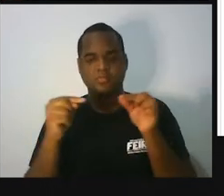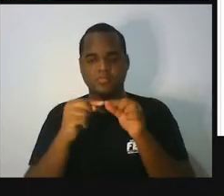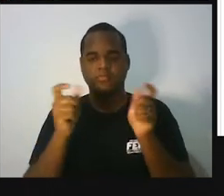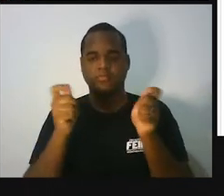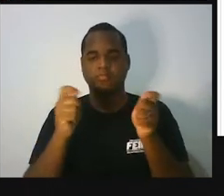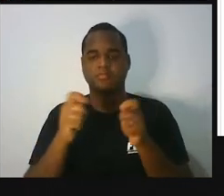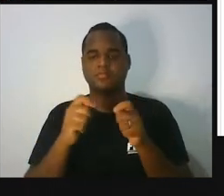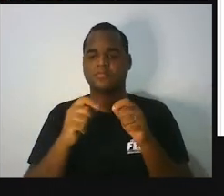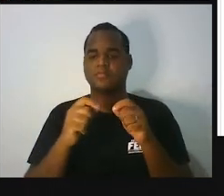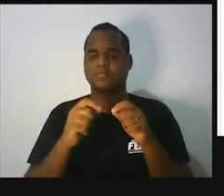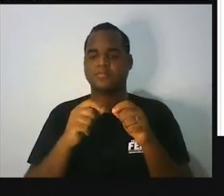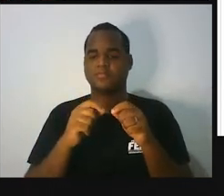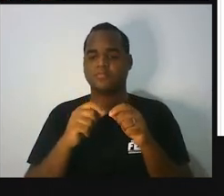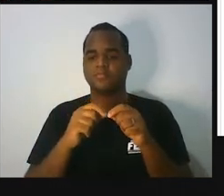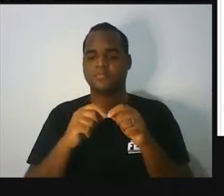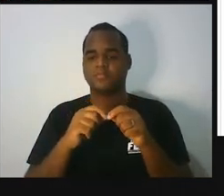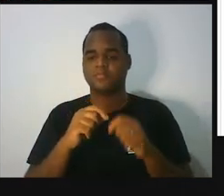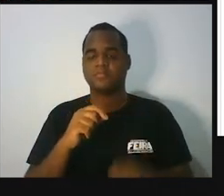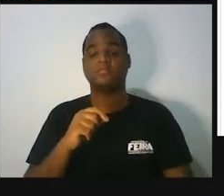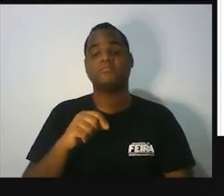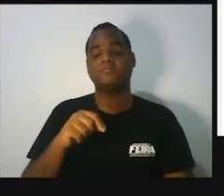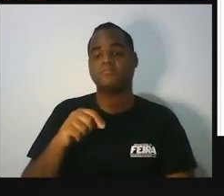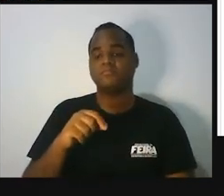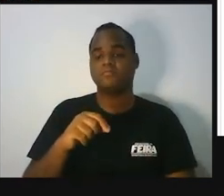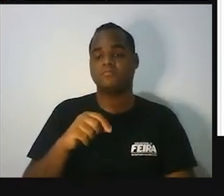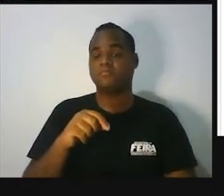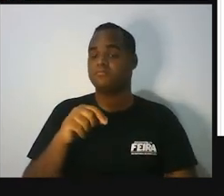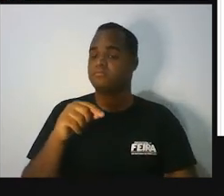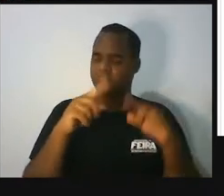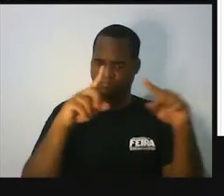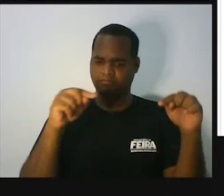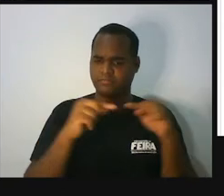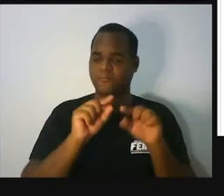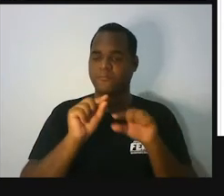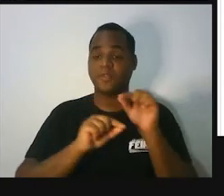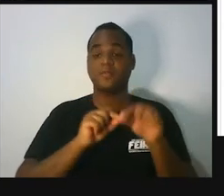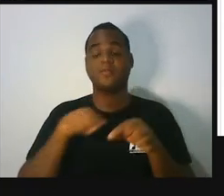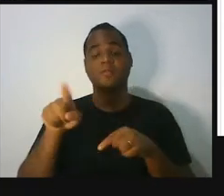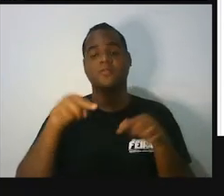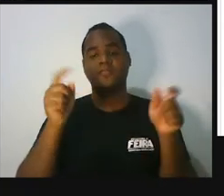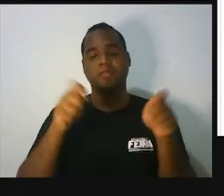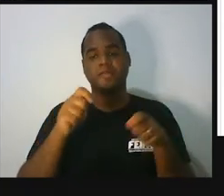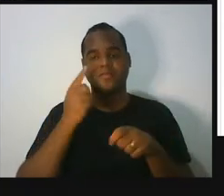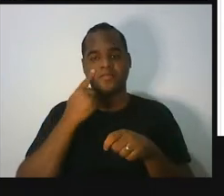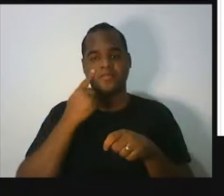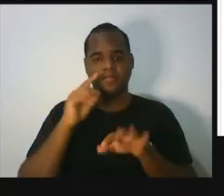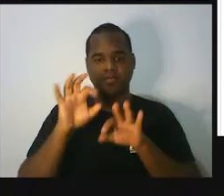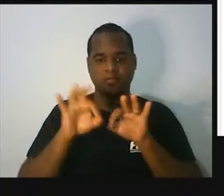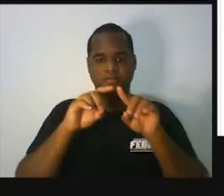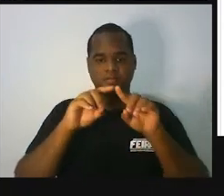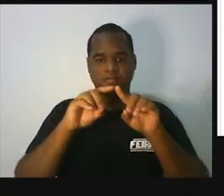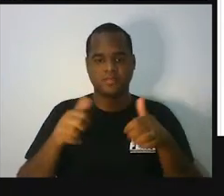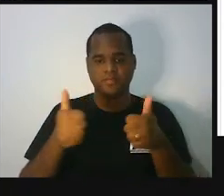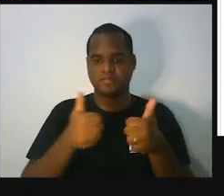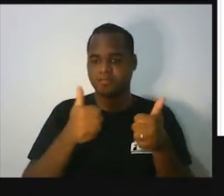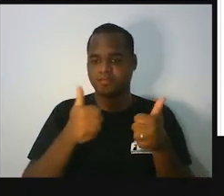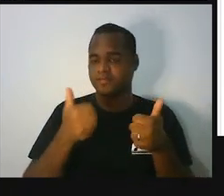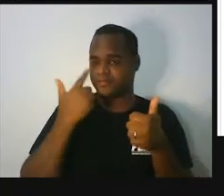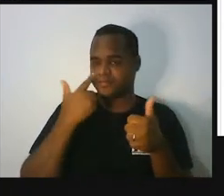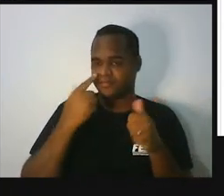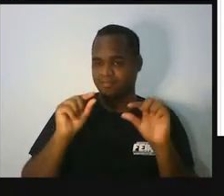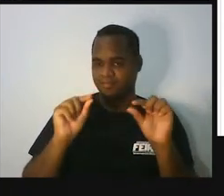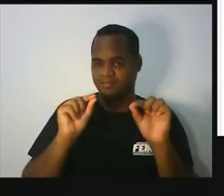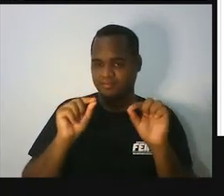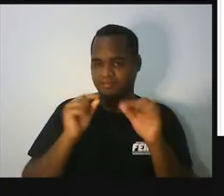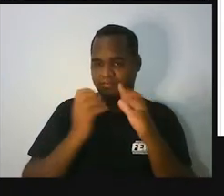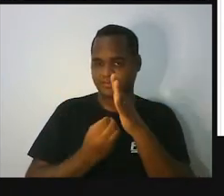tipo de triângulo ele é, tá? Então, para a gente poder fazer isso, o é que a gente vai fazer com esses três triângulos que aparecem aí